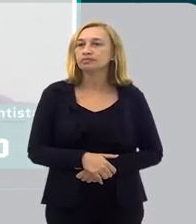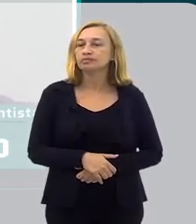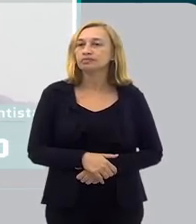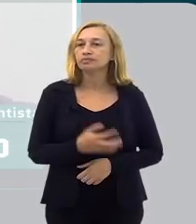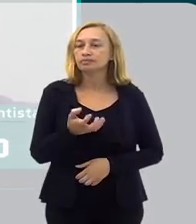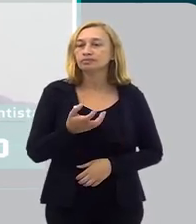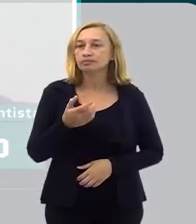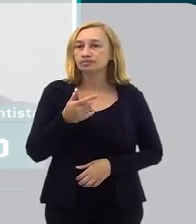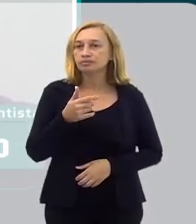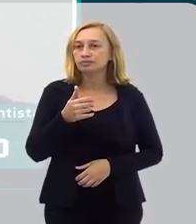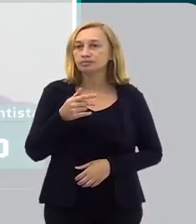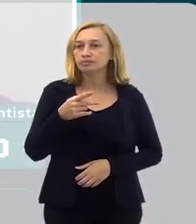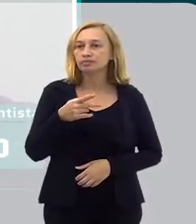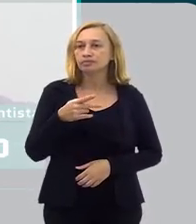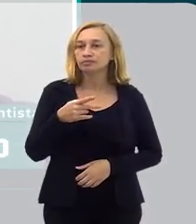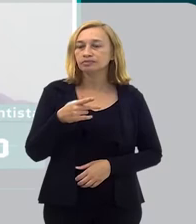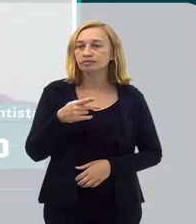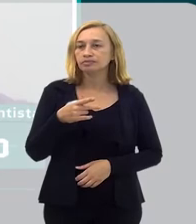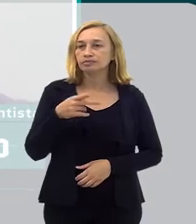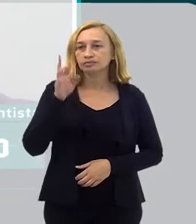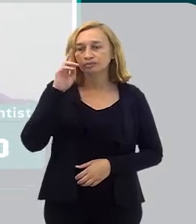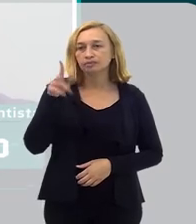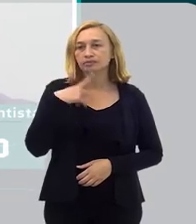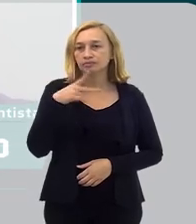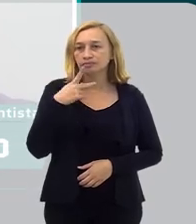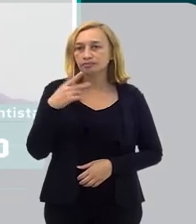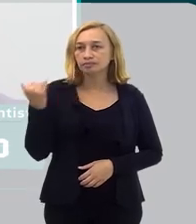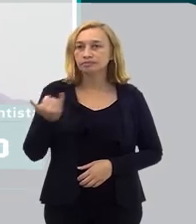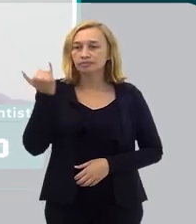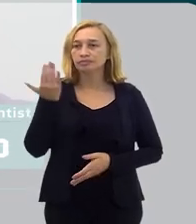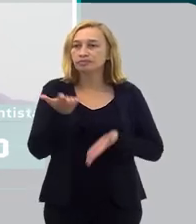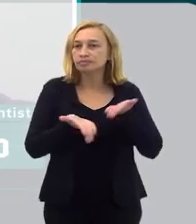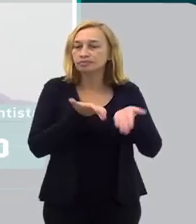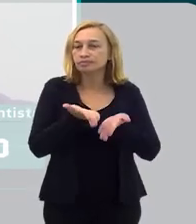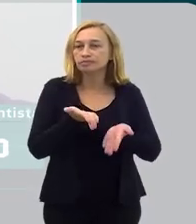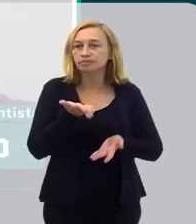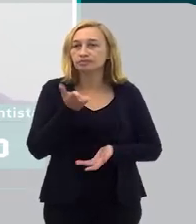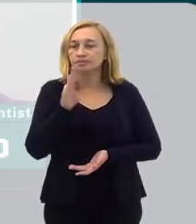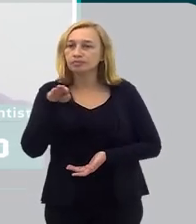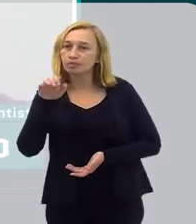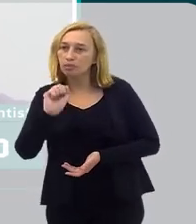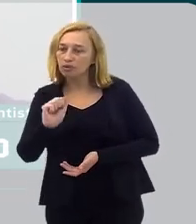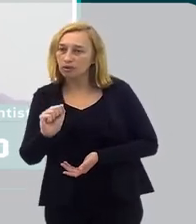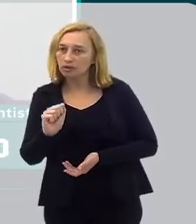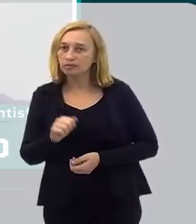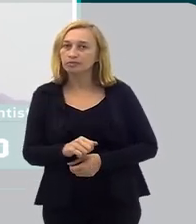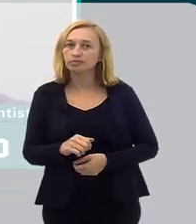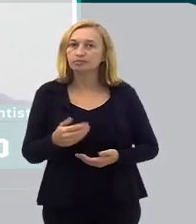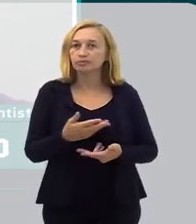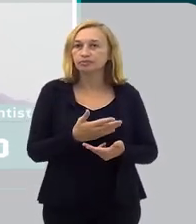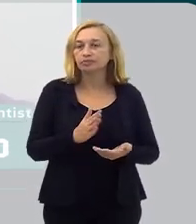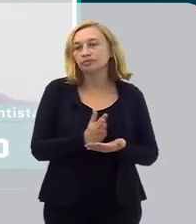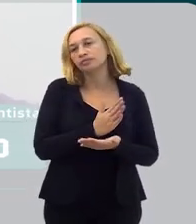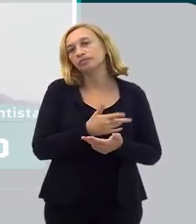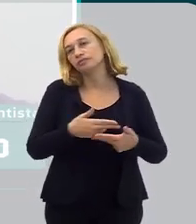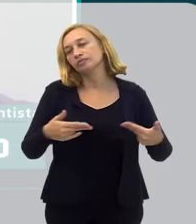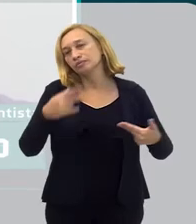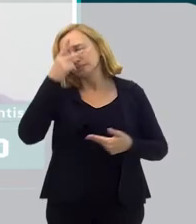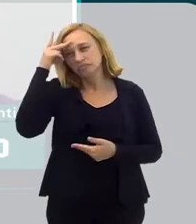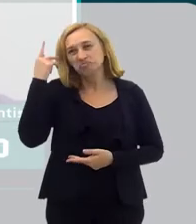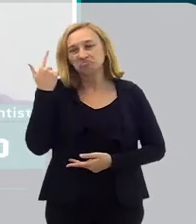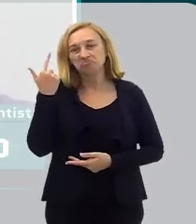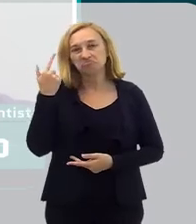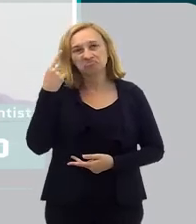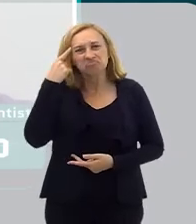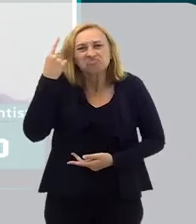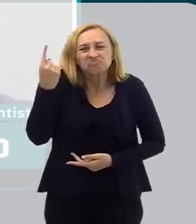eu queria que o senhor enfatizasse para a gente a importância de cuidar da saúde bucal, porque, assim, muita gente não tem ideia